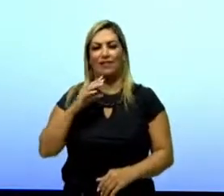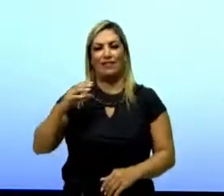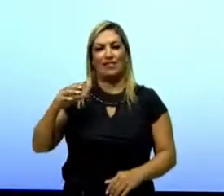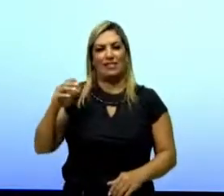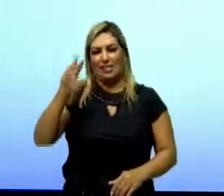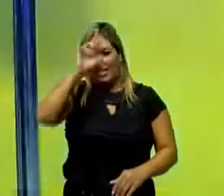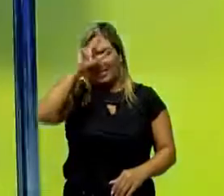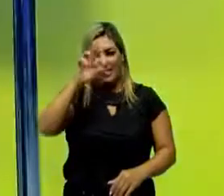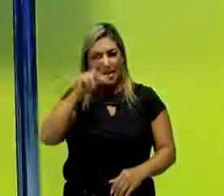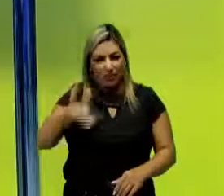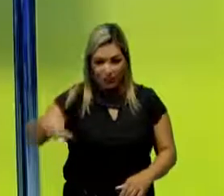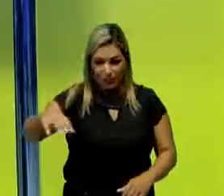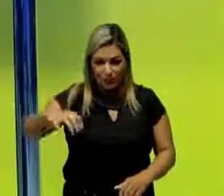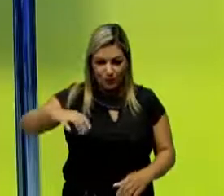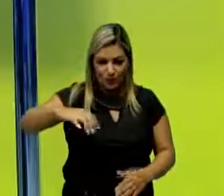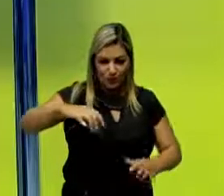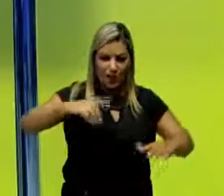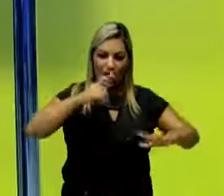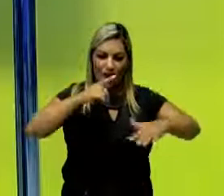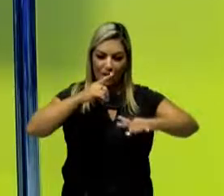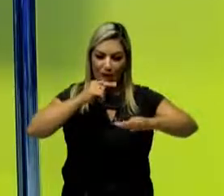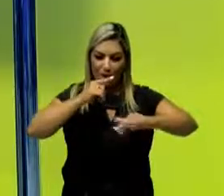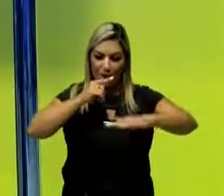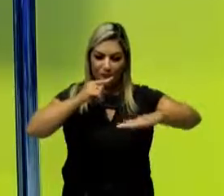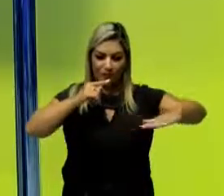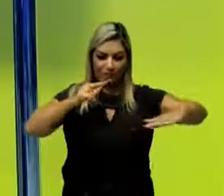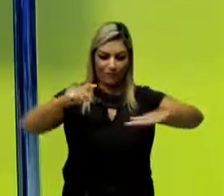insetos andando sobre a água sem afundar.